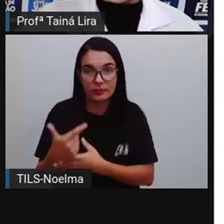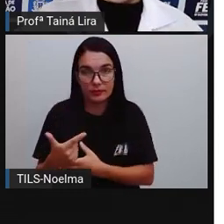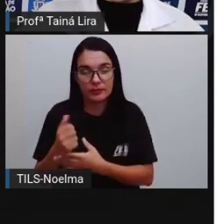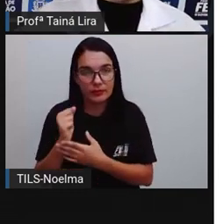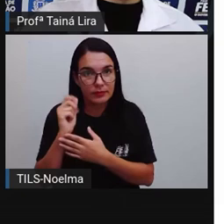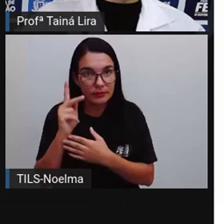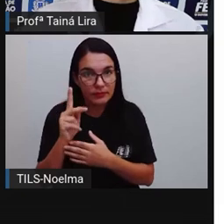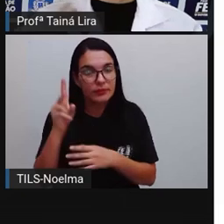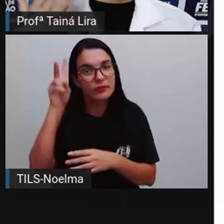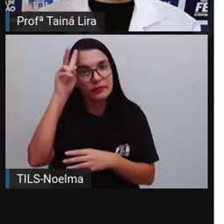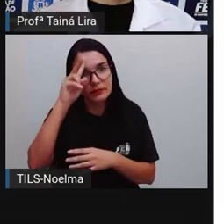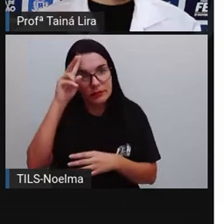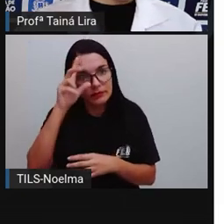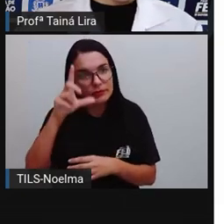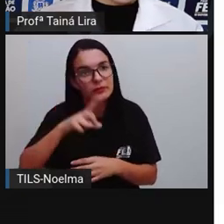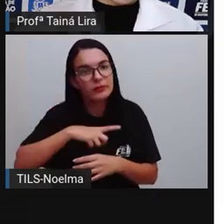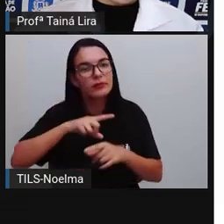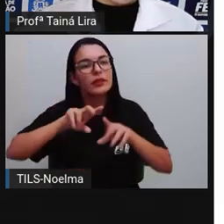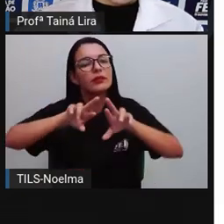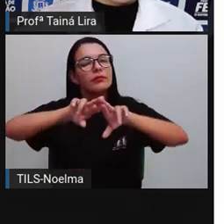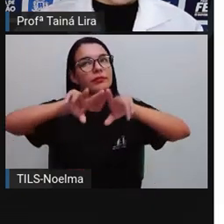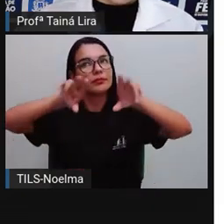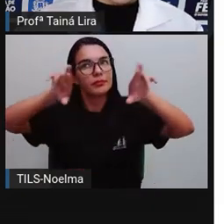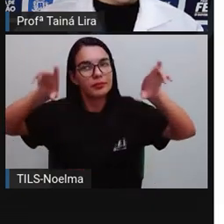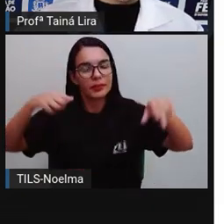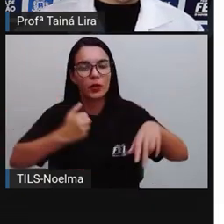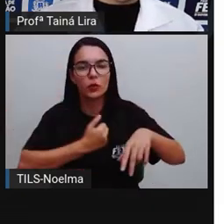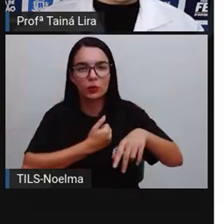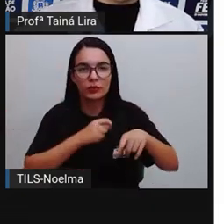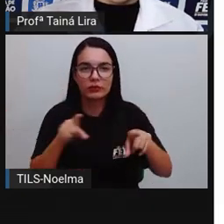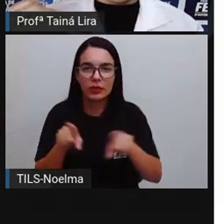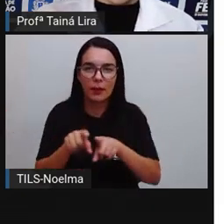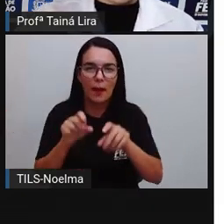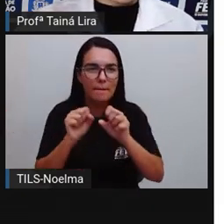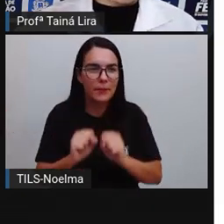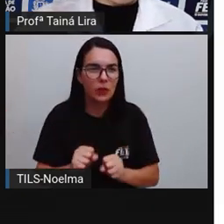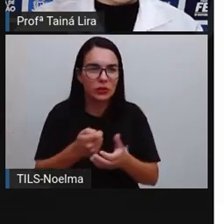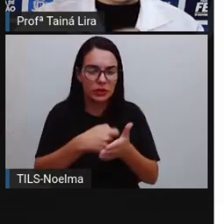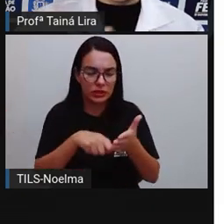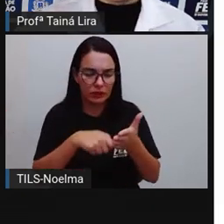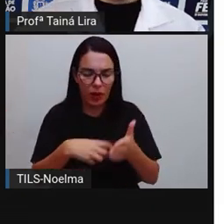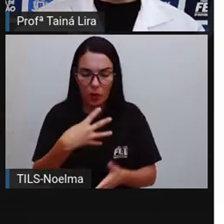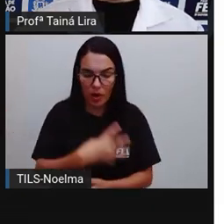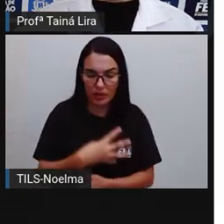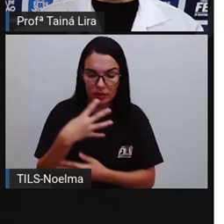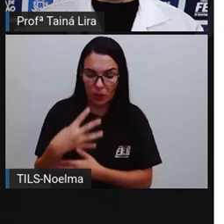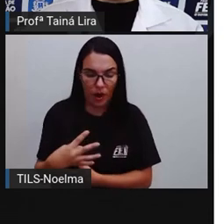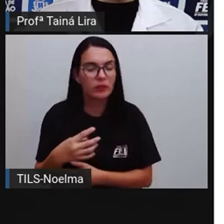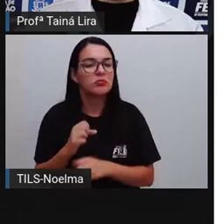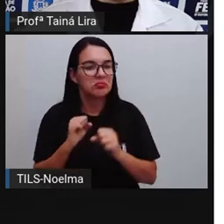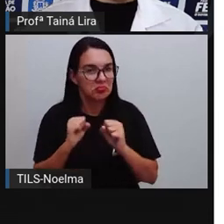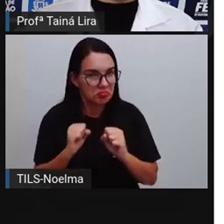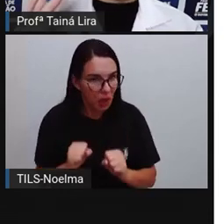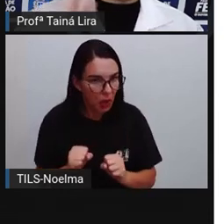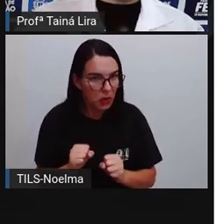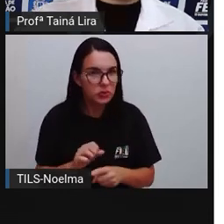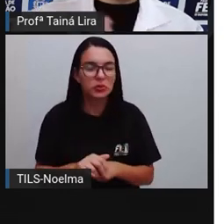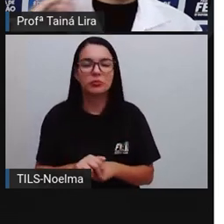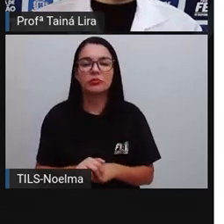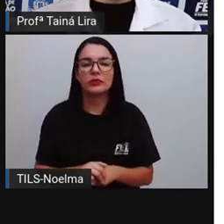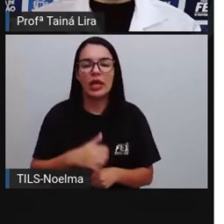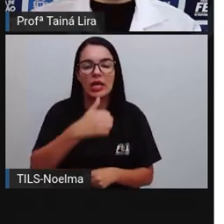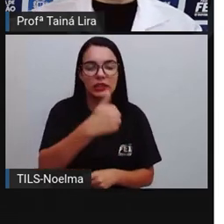Lembrando também que existem outros números aí, tá? Eu poderia escrever aí o 44. Eu poderia escrever aí o